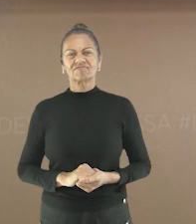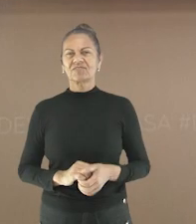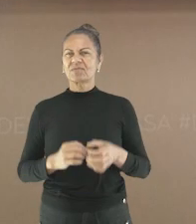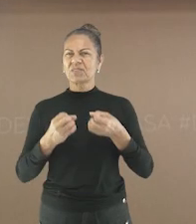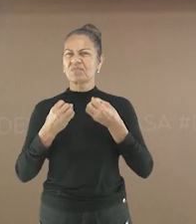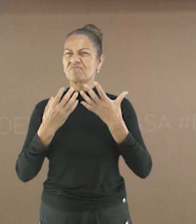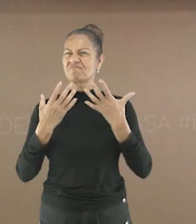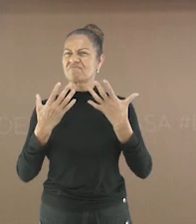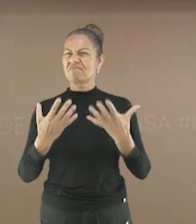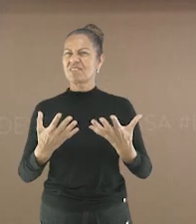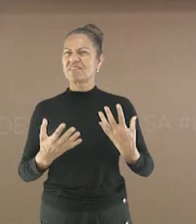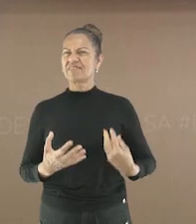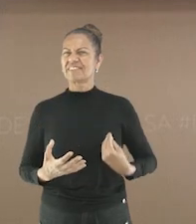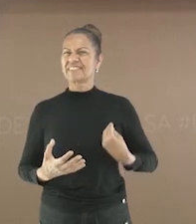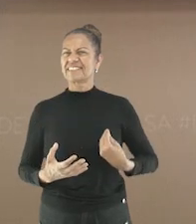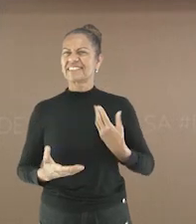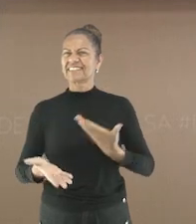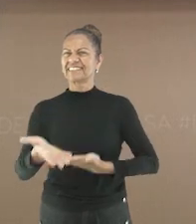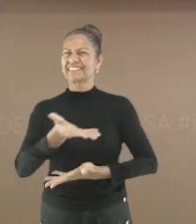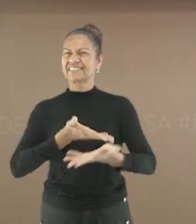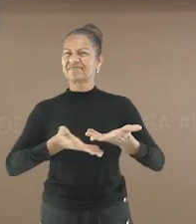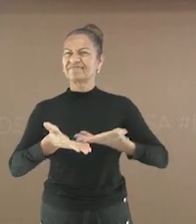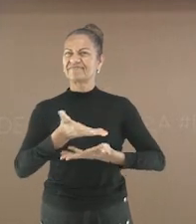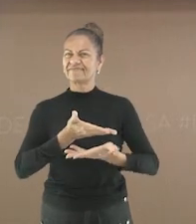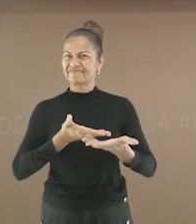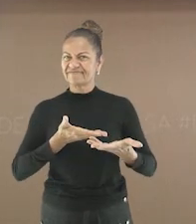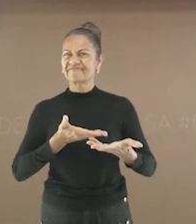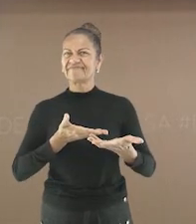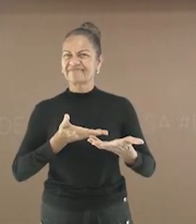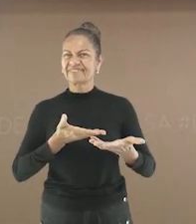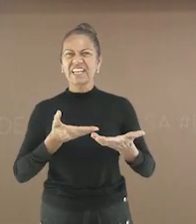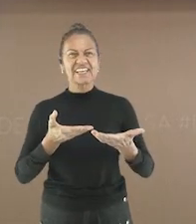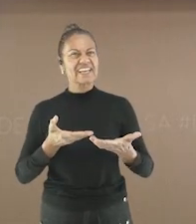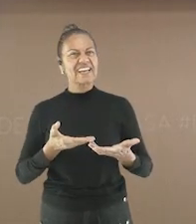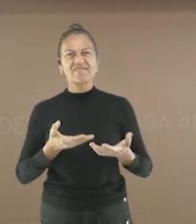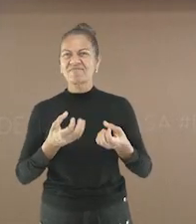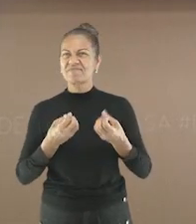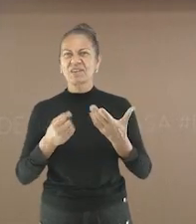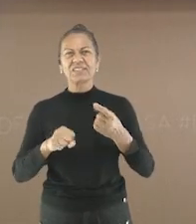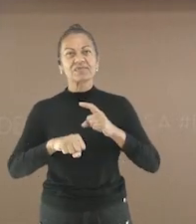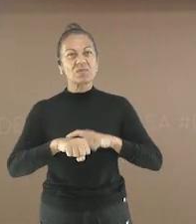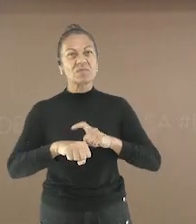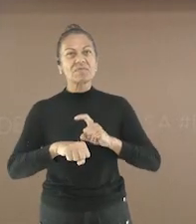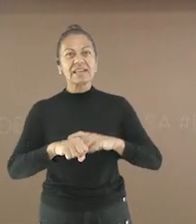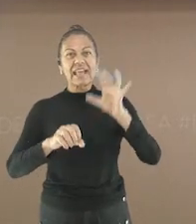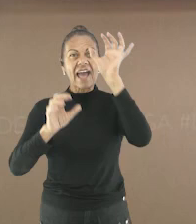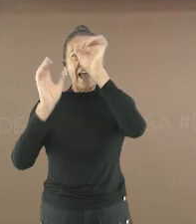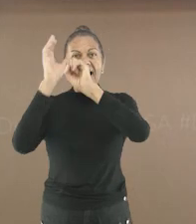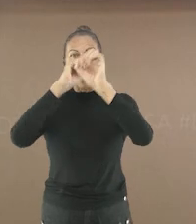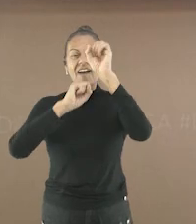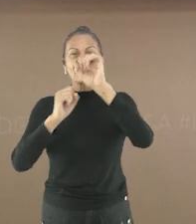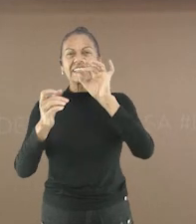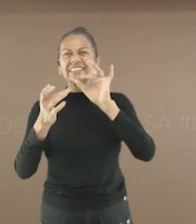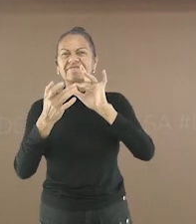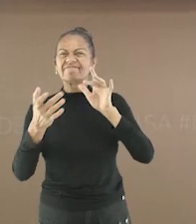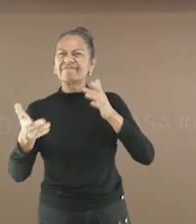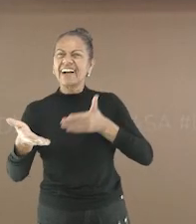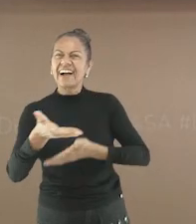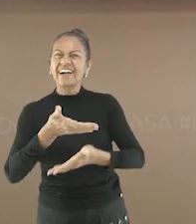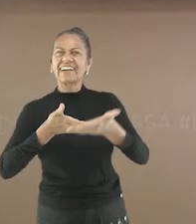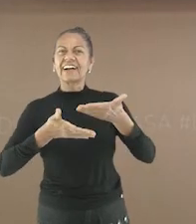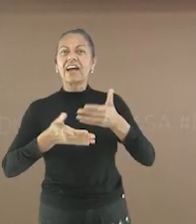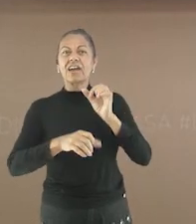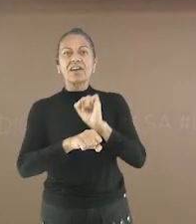Foi muito bom ter a participação de vocês aqui na aula de hoje É muito bom esse momento de aprendizado entre nós